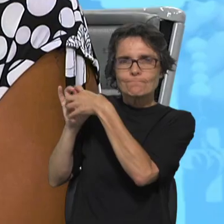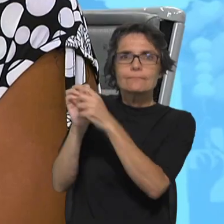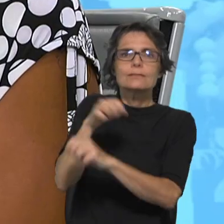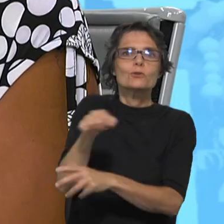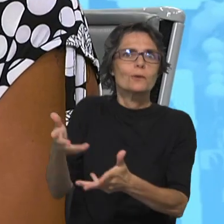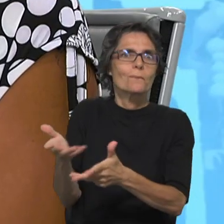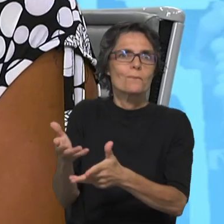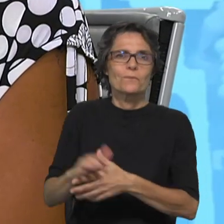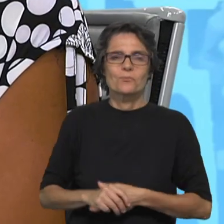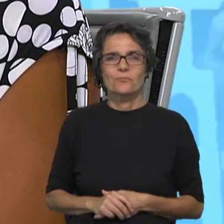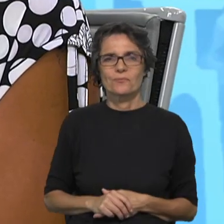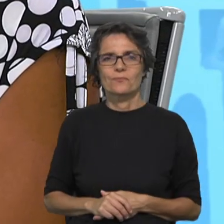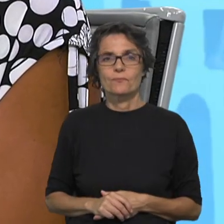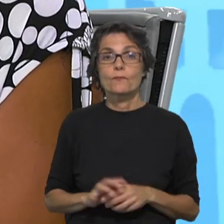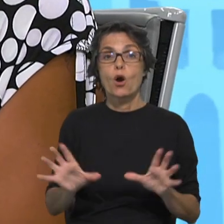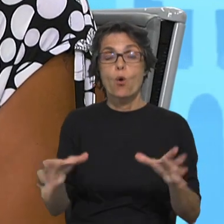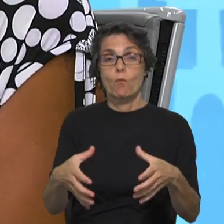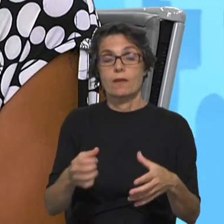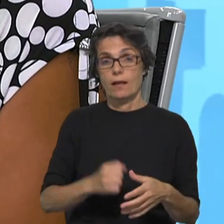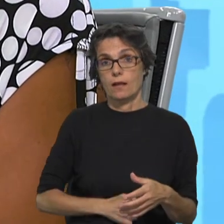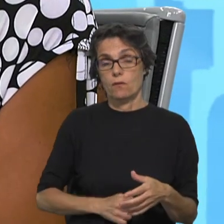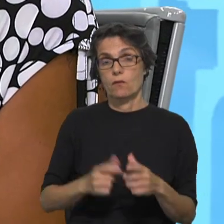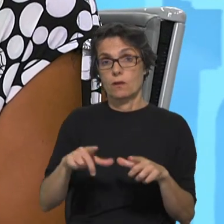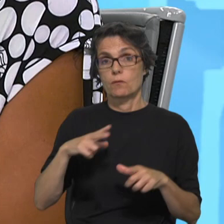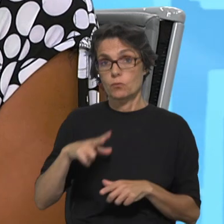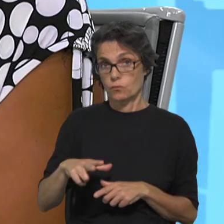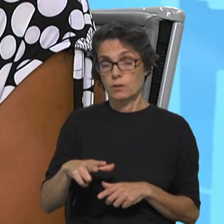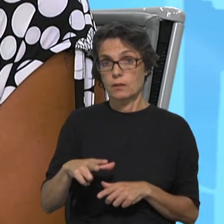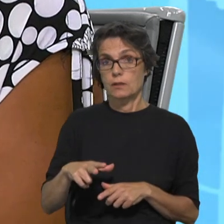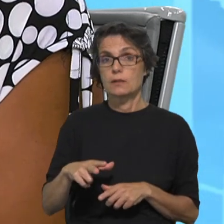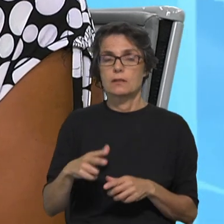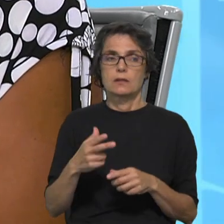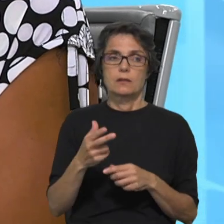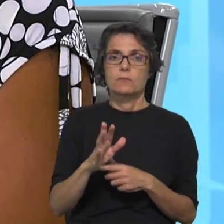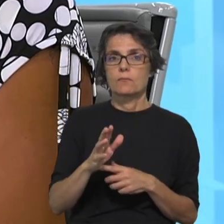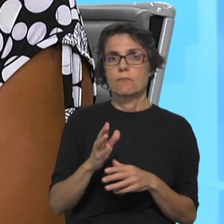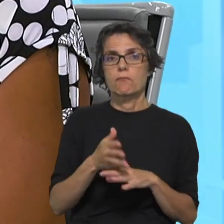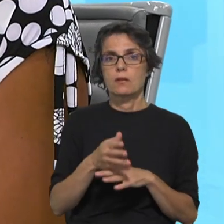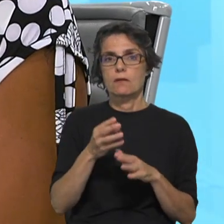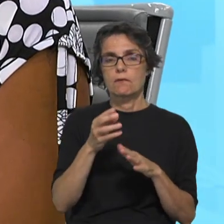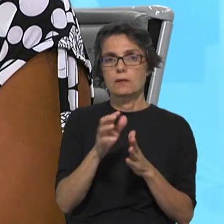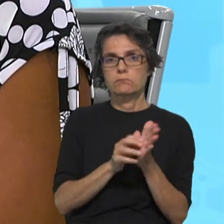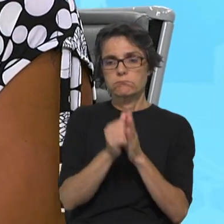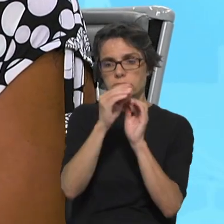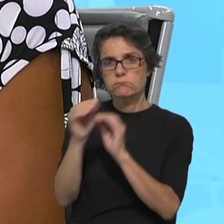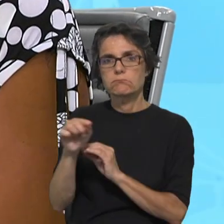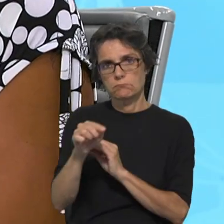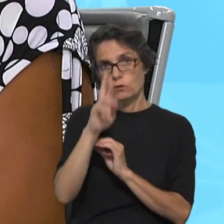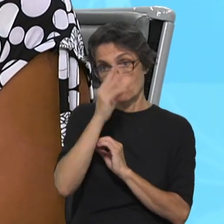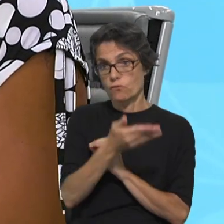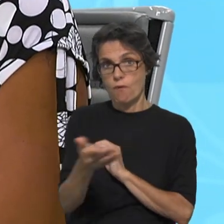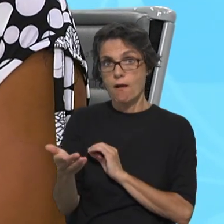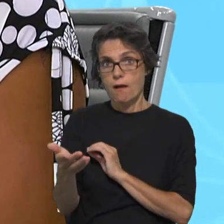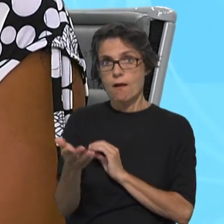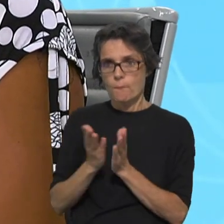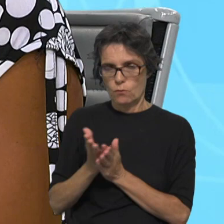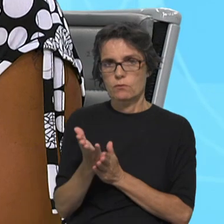A nível das nossas comunidades católicas de língua portuguesa dão esse testemunho, sobretudo através da catequese, há este esforço. E depois há uma reflexão